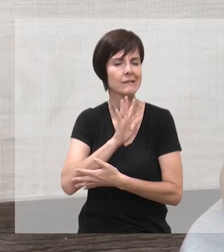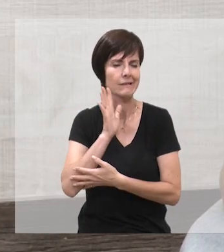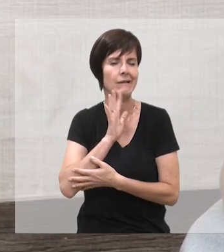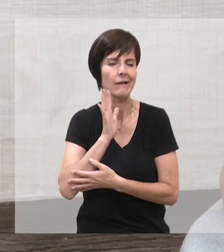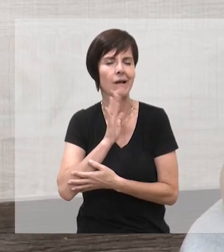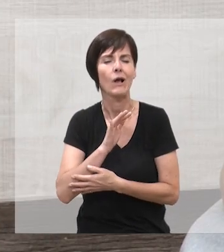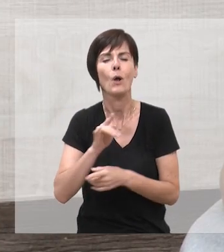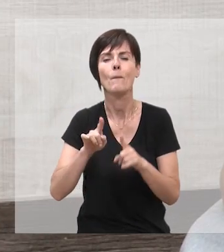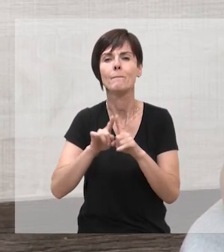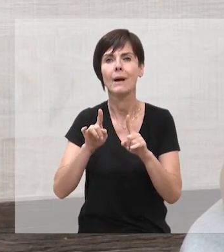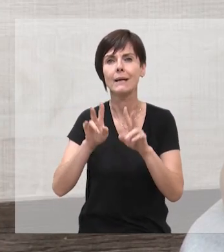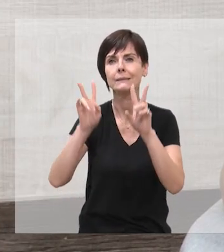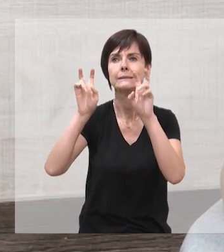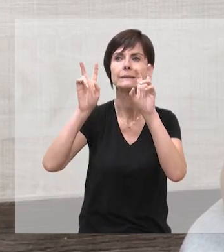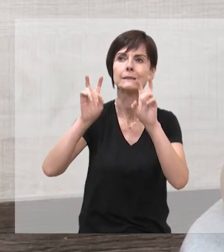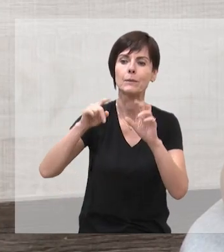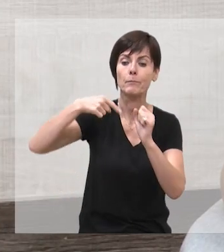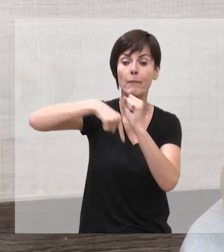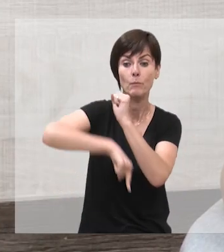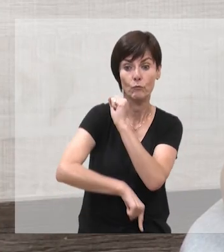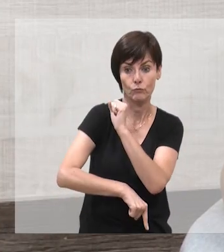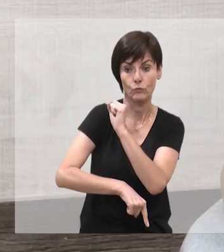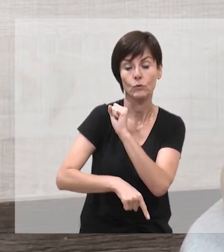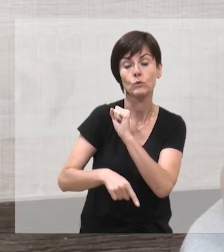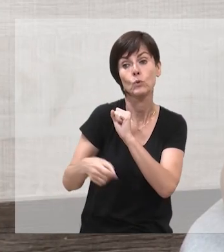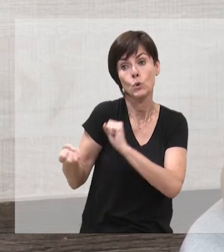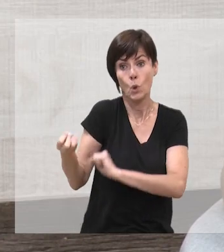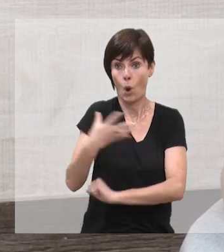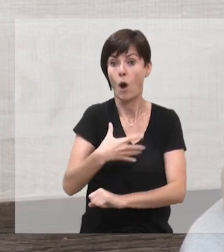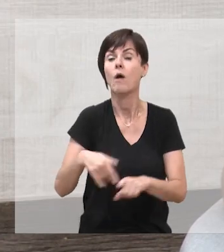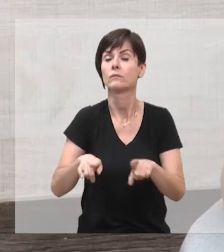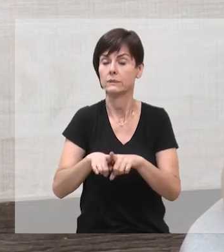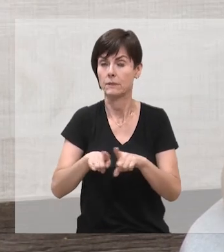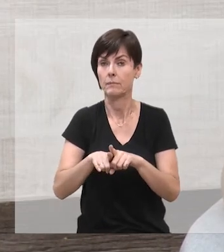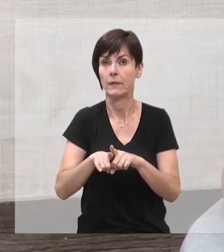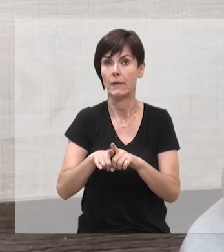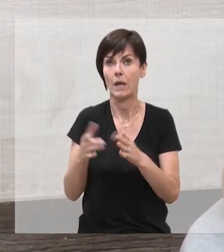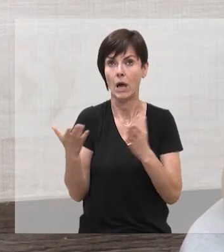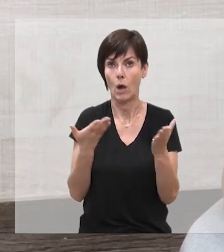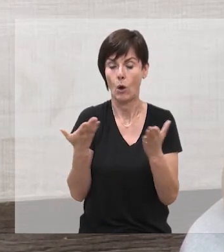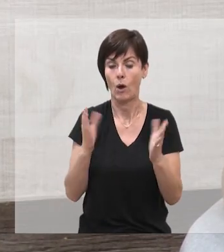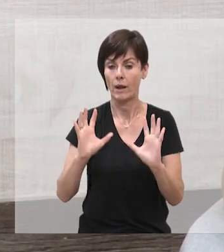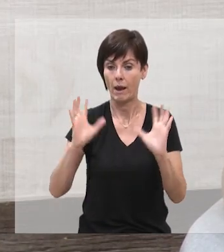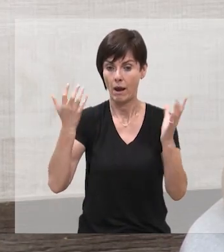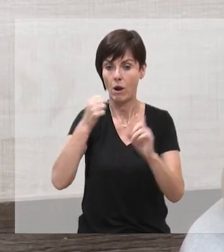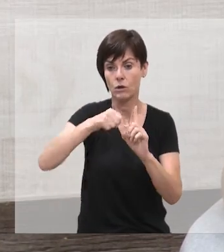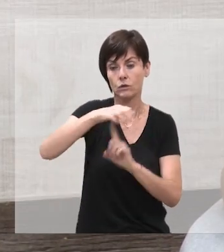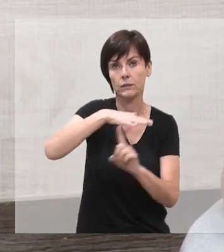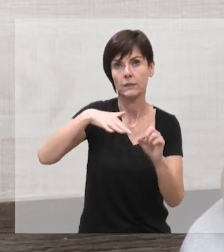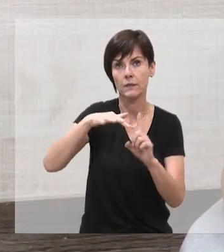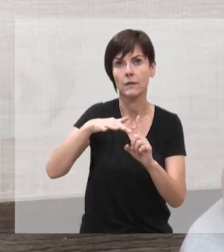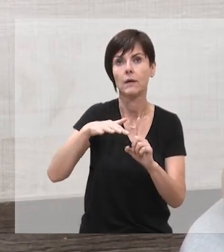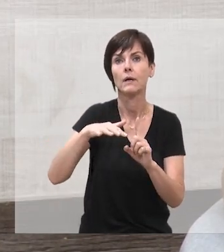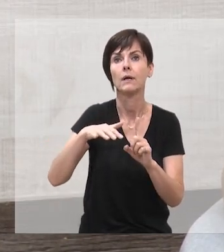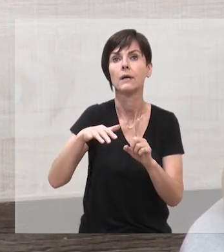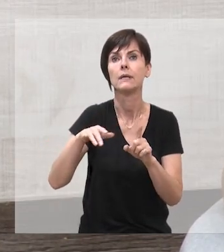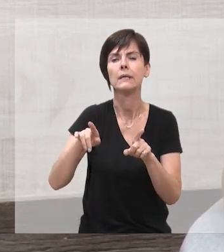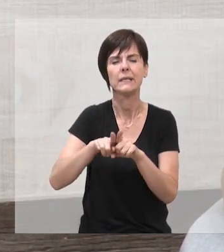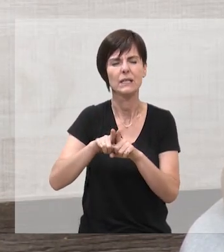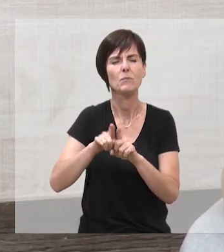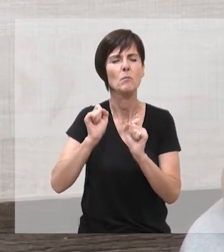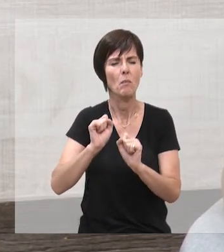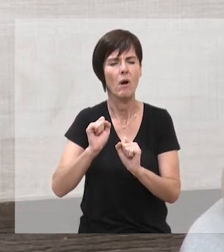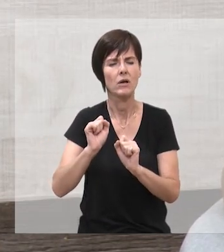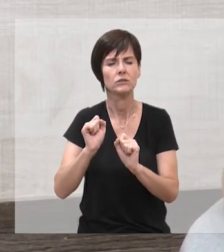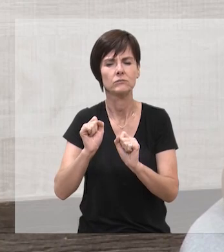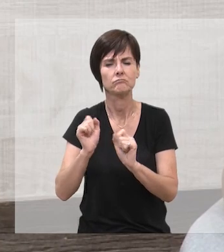muito legal, assim, apesar de tratar de temas atuais, muitas vezes, ou mesmo quando recorda-se de passagens da